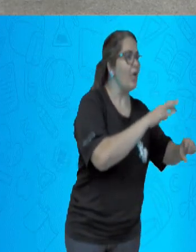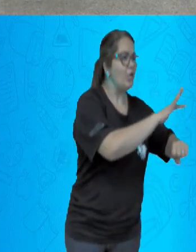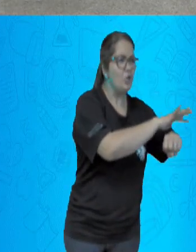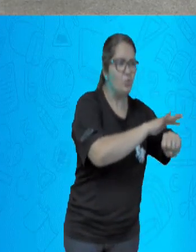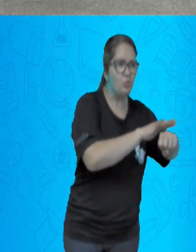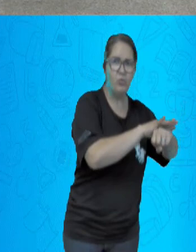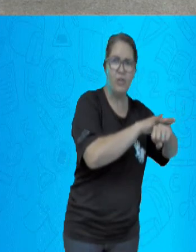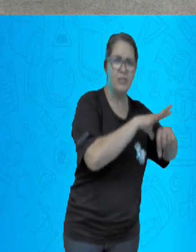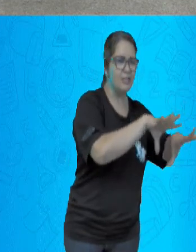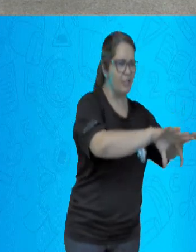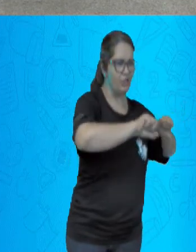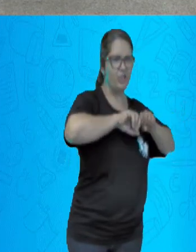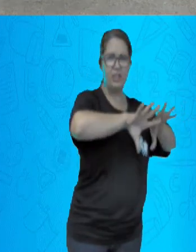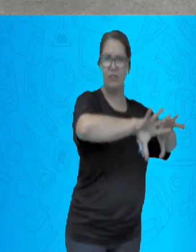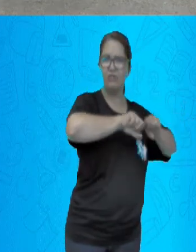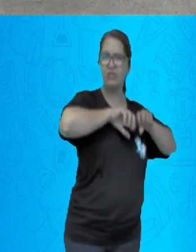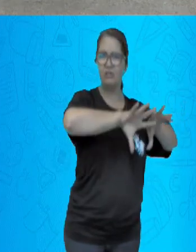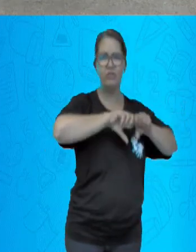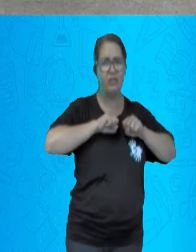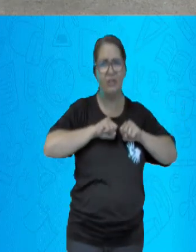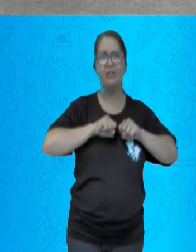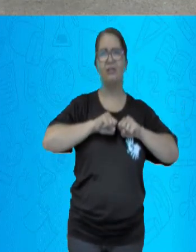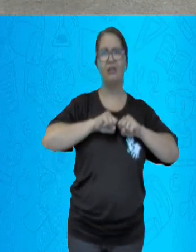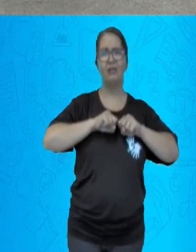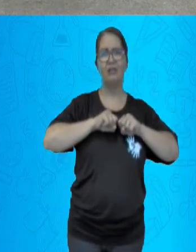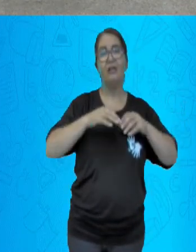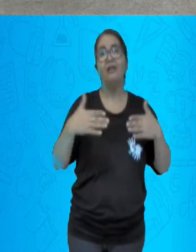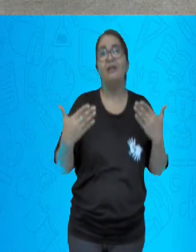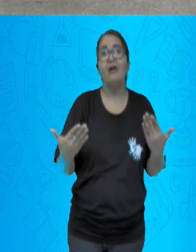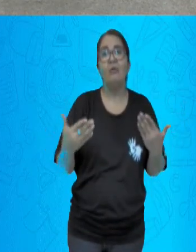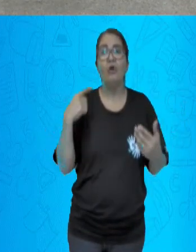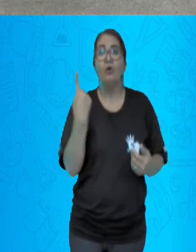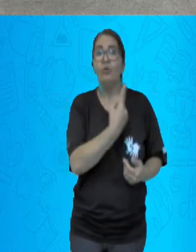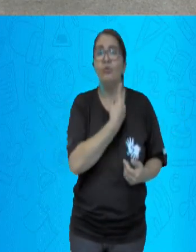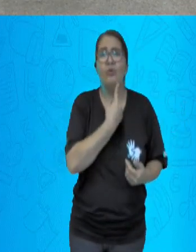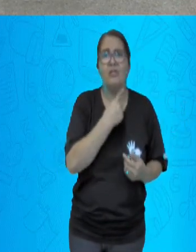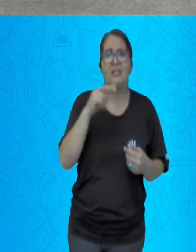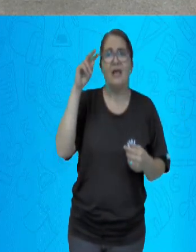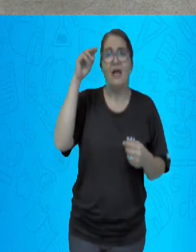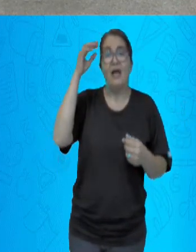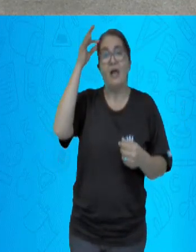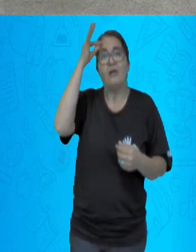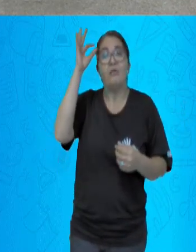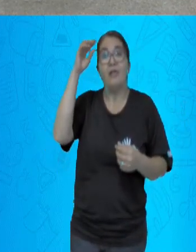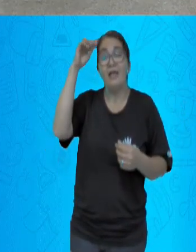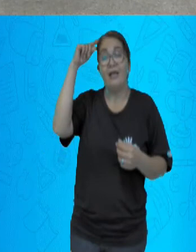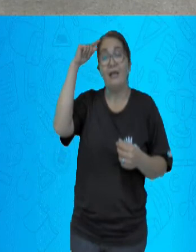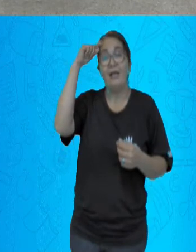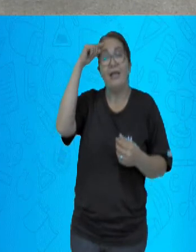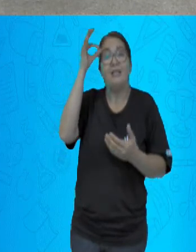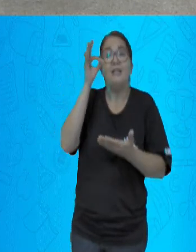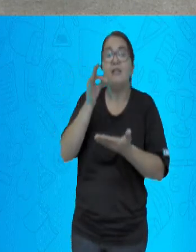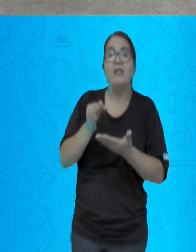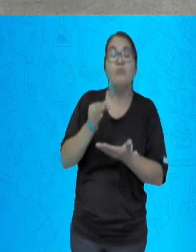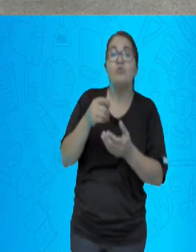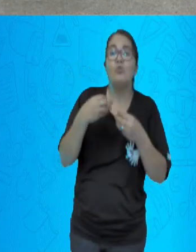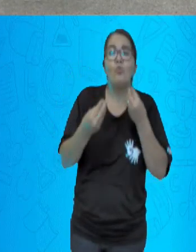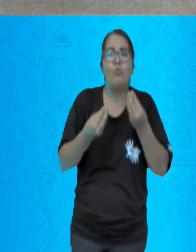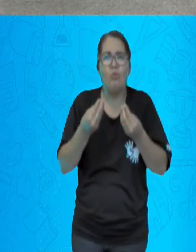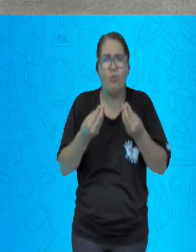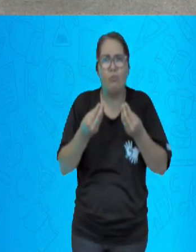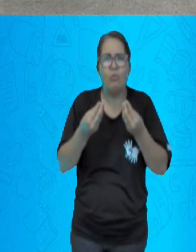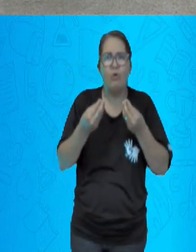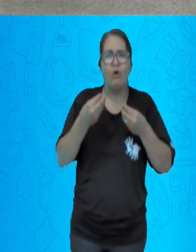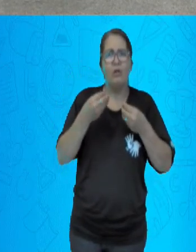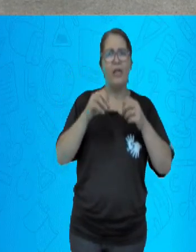nós concluímos o quê dentro desse sistema oligárquico? Apesar do predomínio do